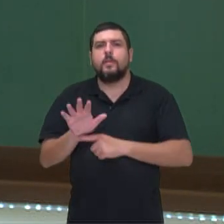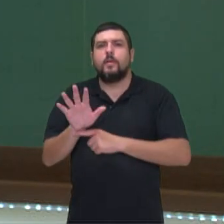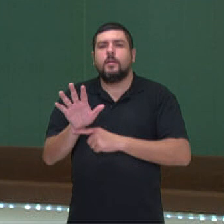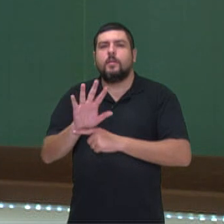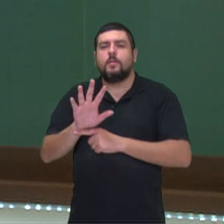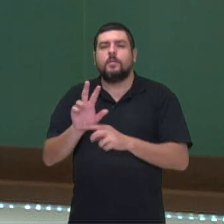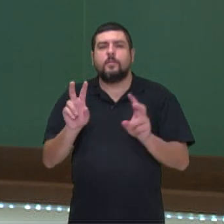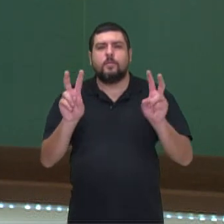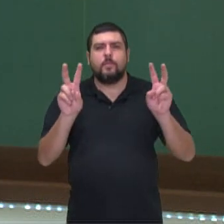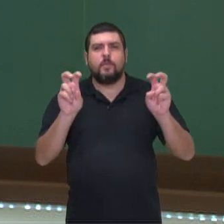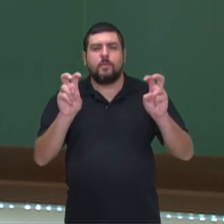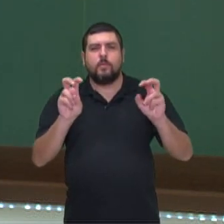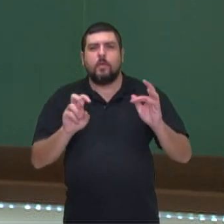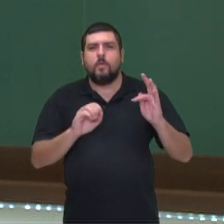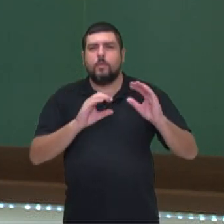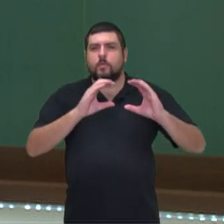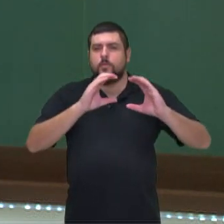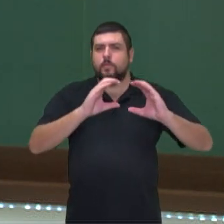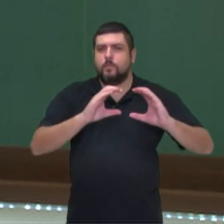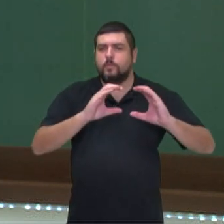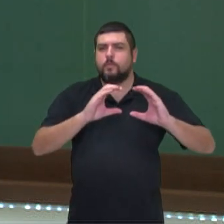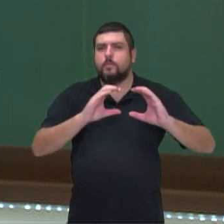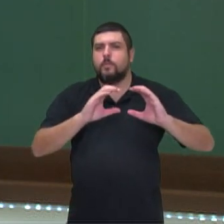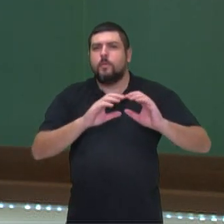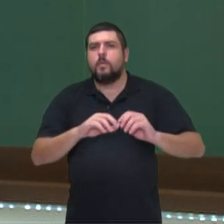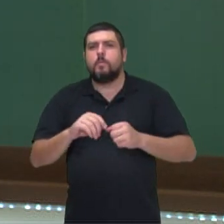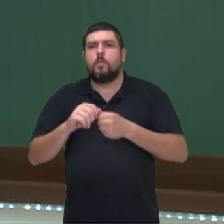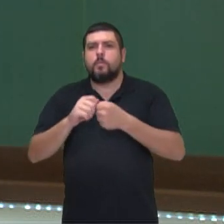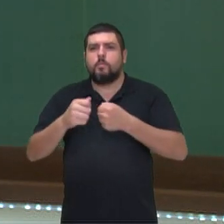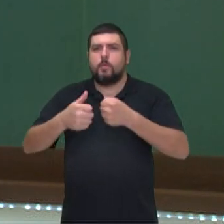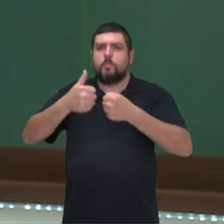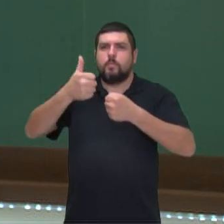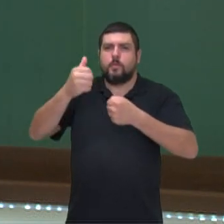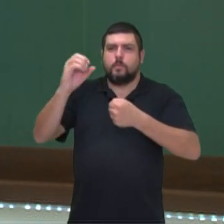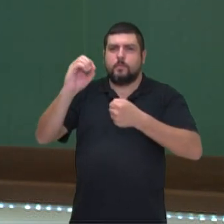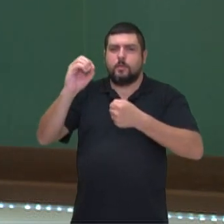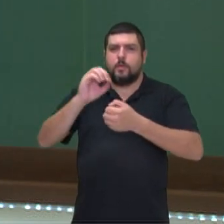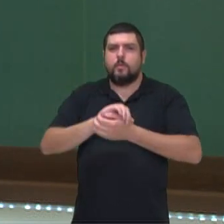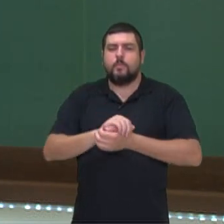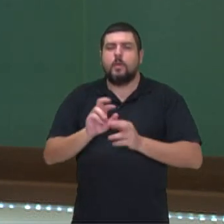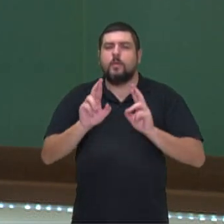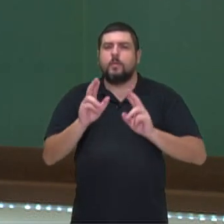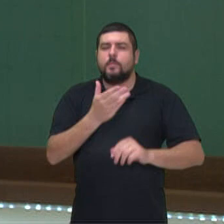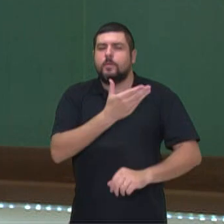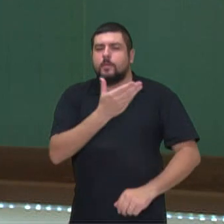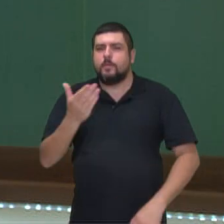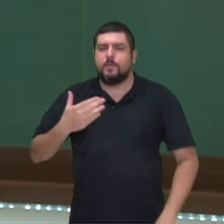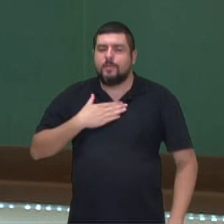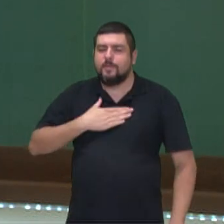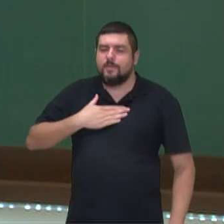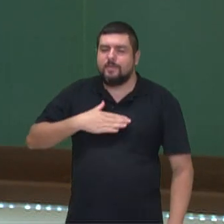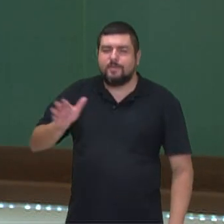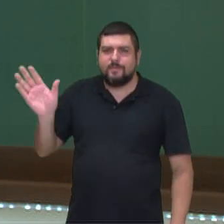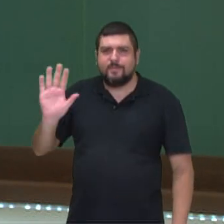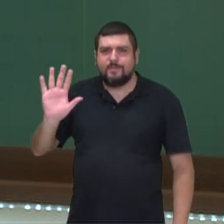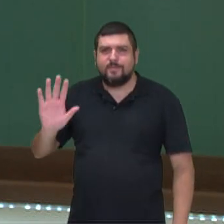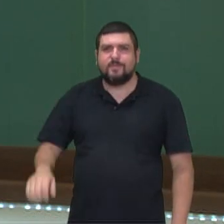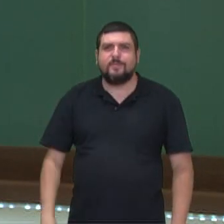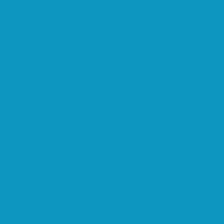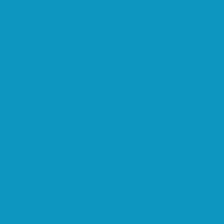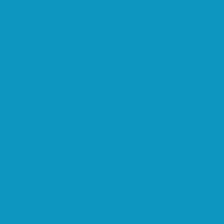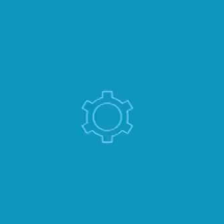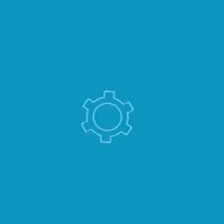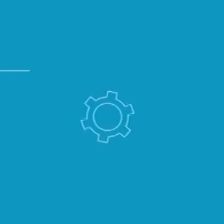vídeo, nós falamos sobre função do polinomial do primeiro grau. Espero que vocês tenham gostado. Até mais!